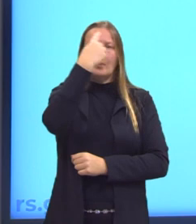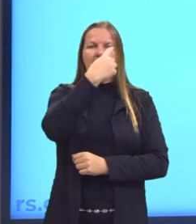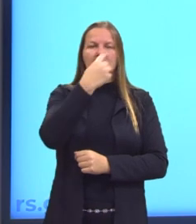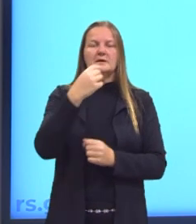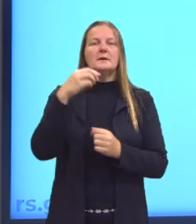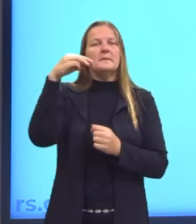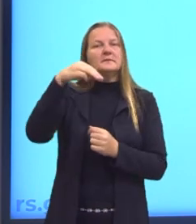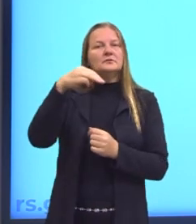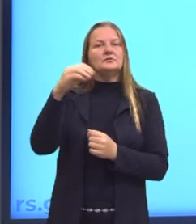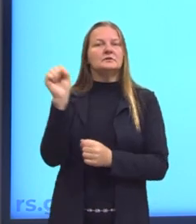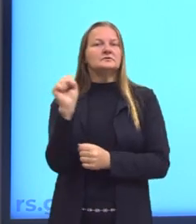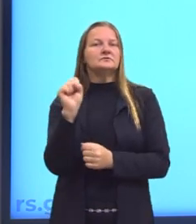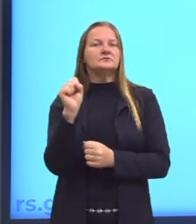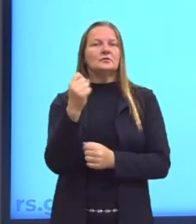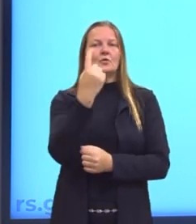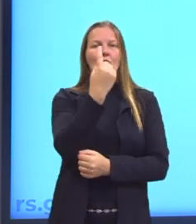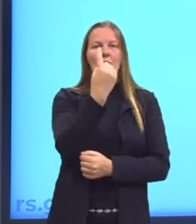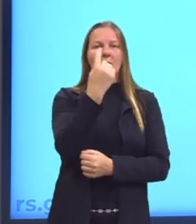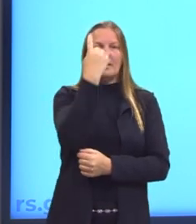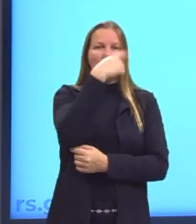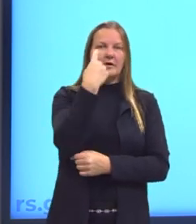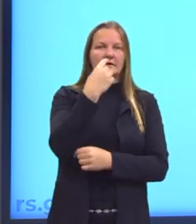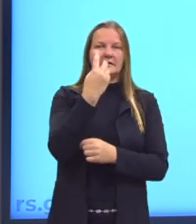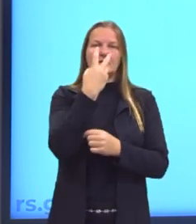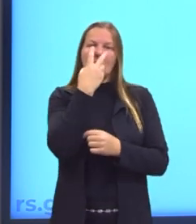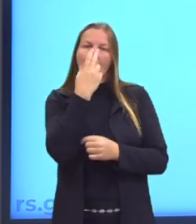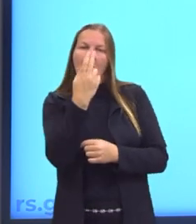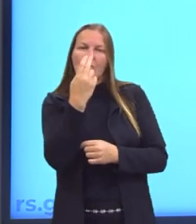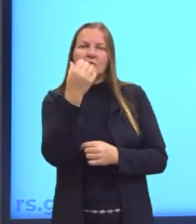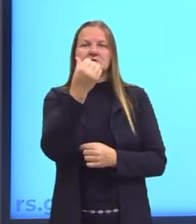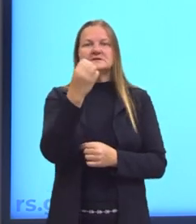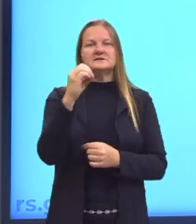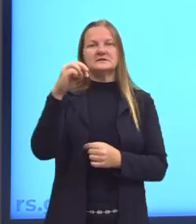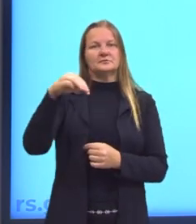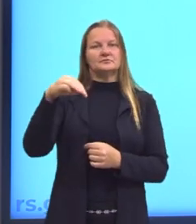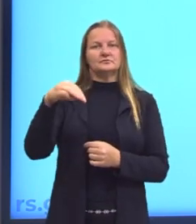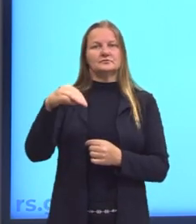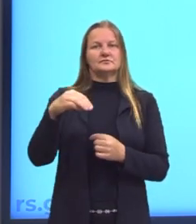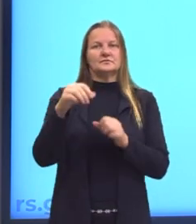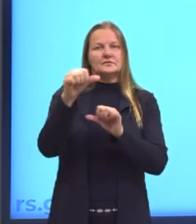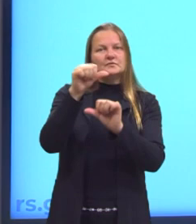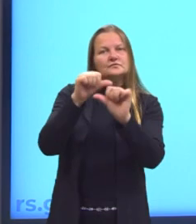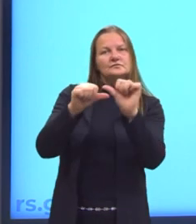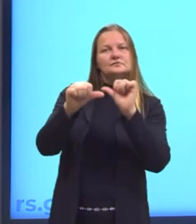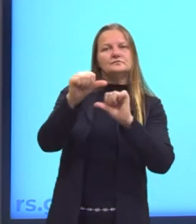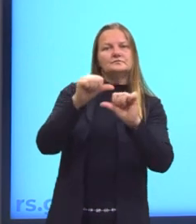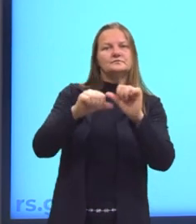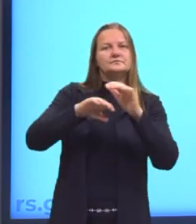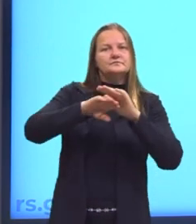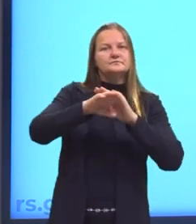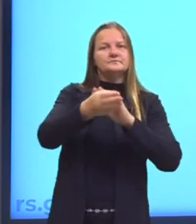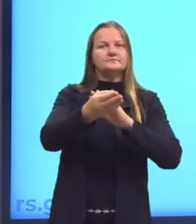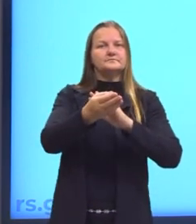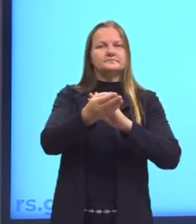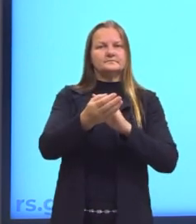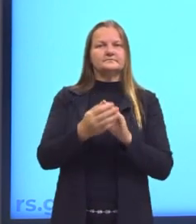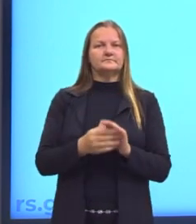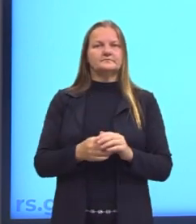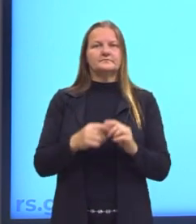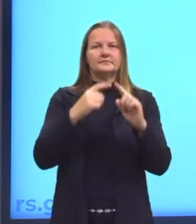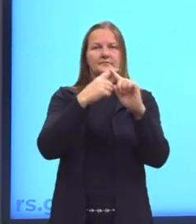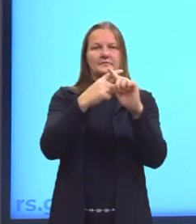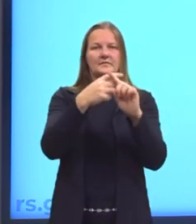Uma hora tem 60 minutos. Então quando eu quero converter de hora para minuto, eu